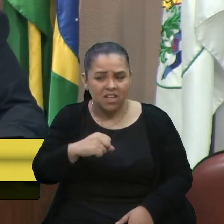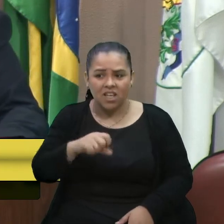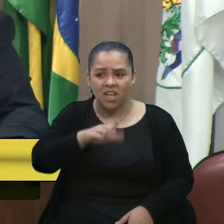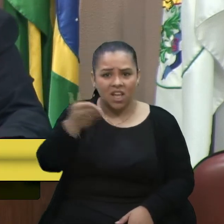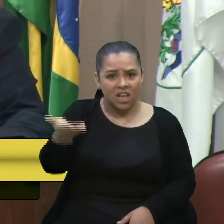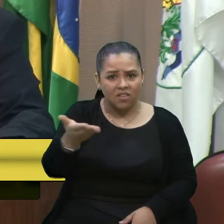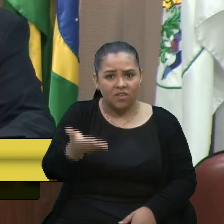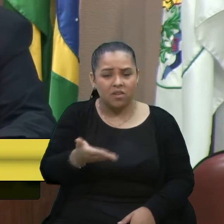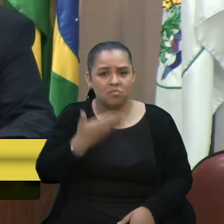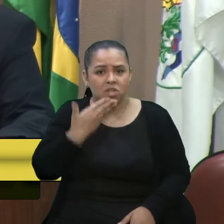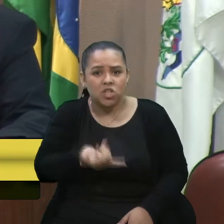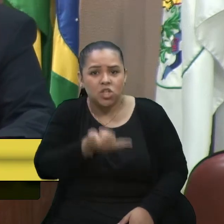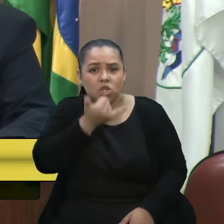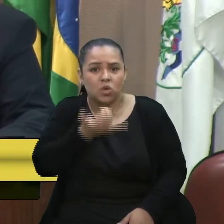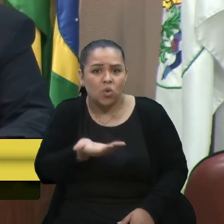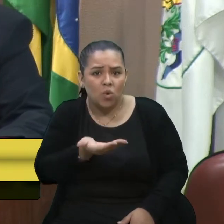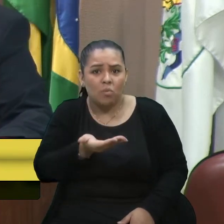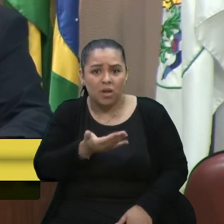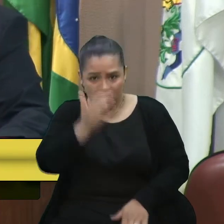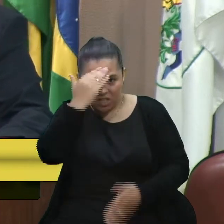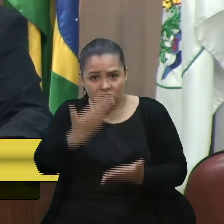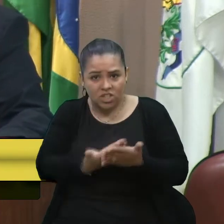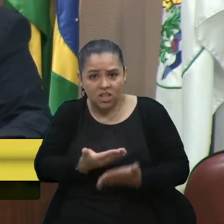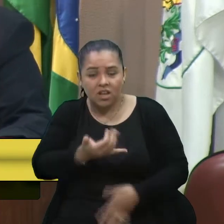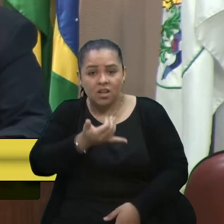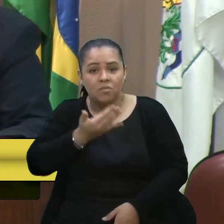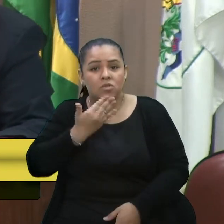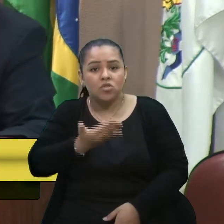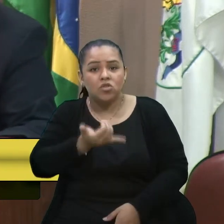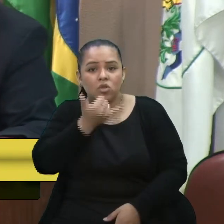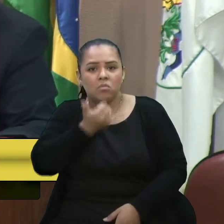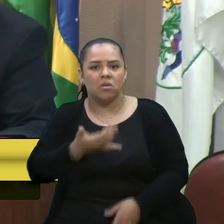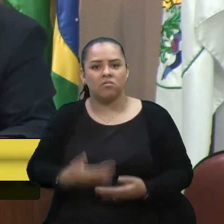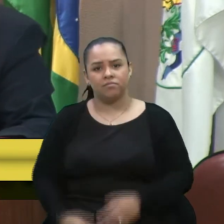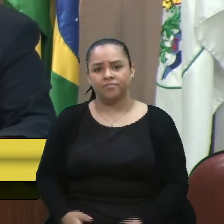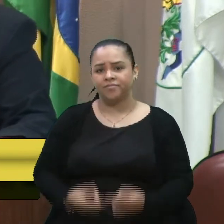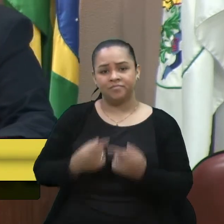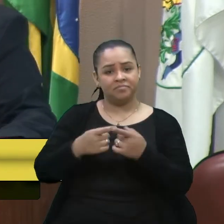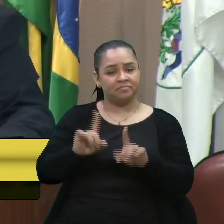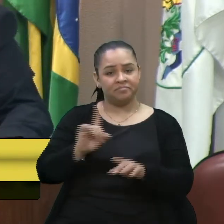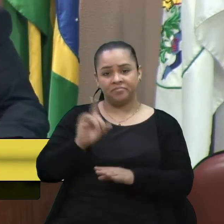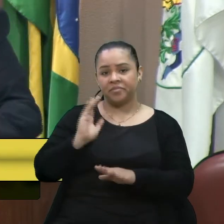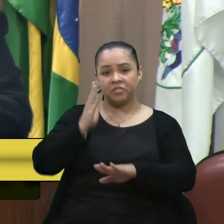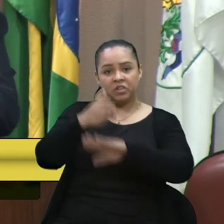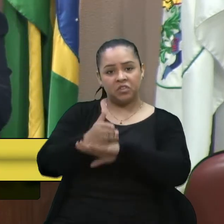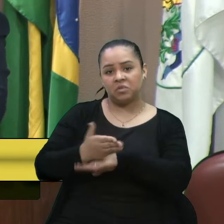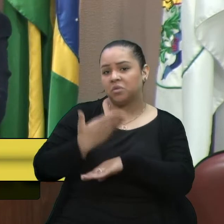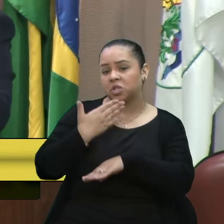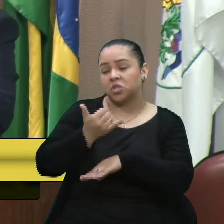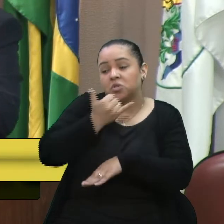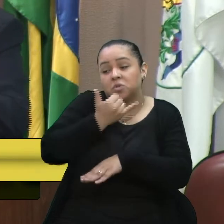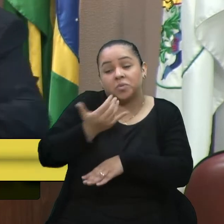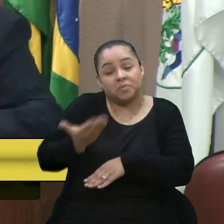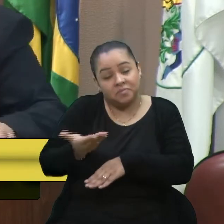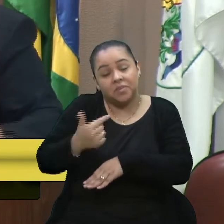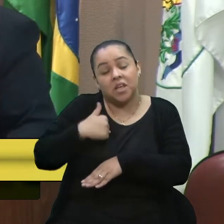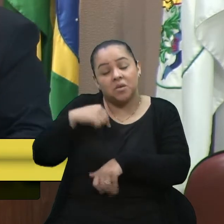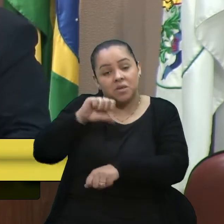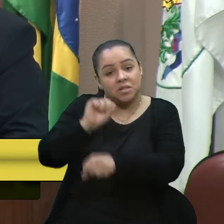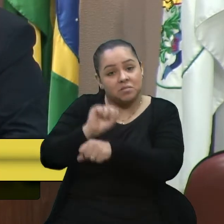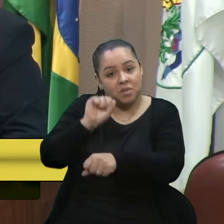tribuna. Se ia se desculpar aqui na tribuna. mas não teve essa honradeza de se desculpar. Então, espero que,